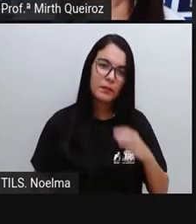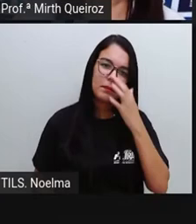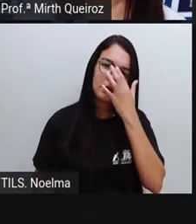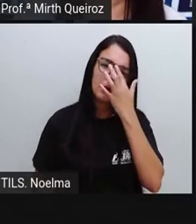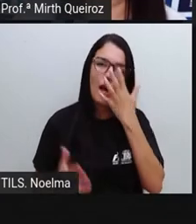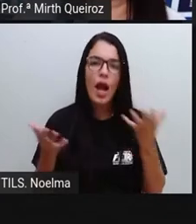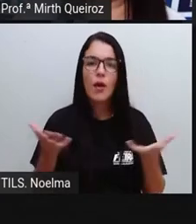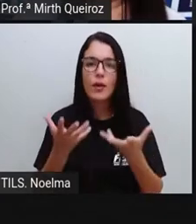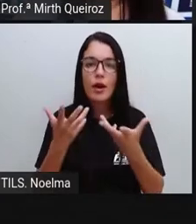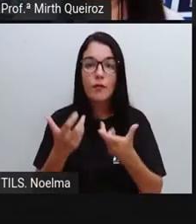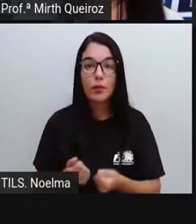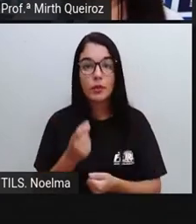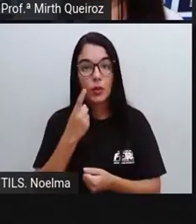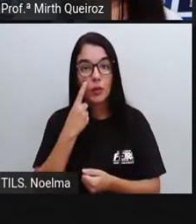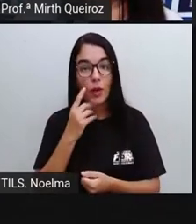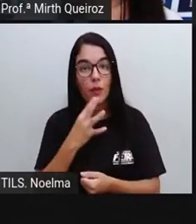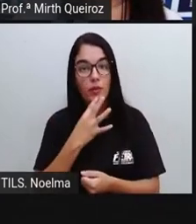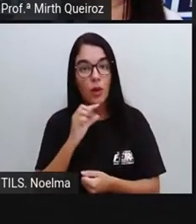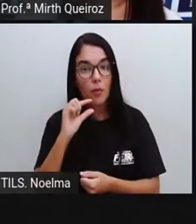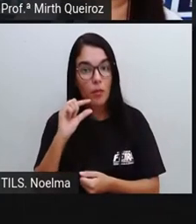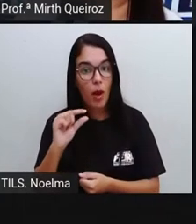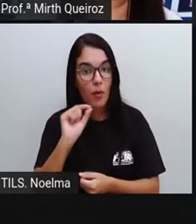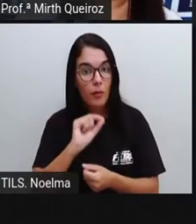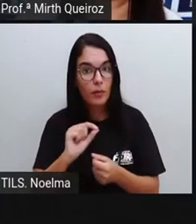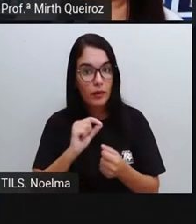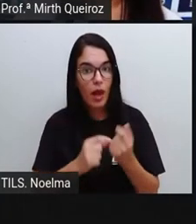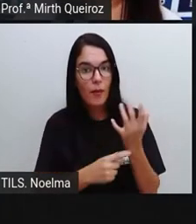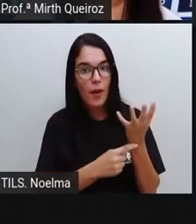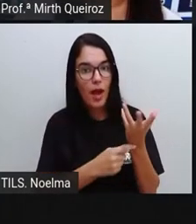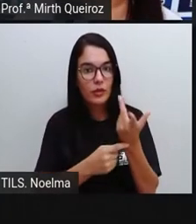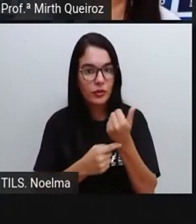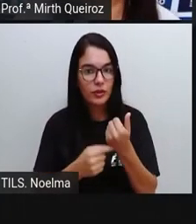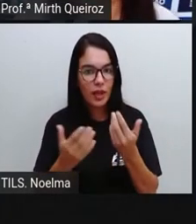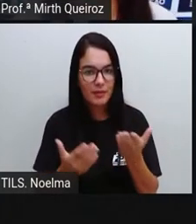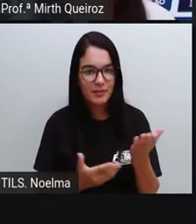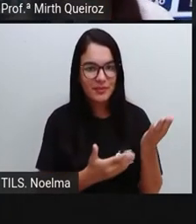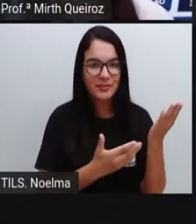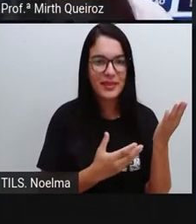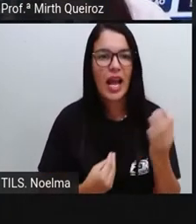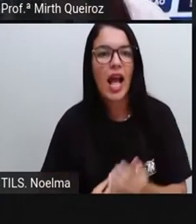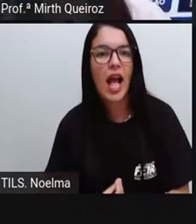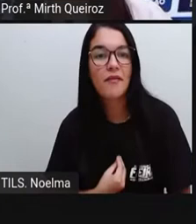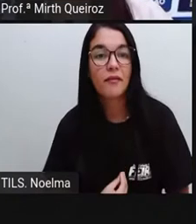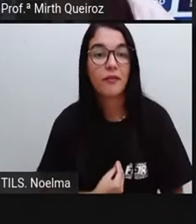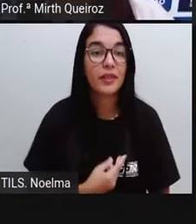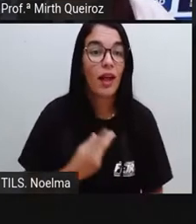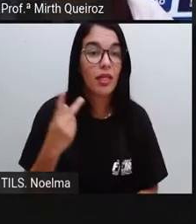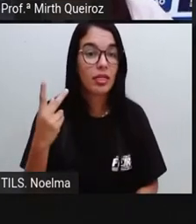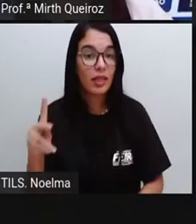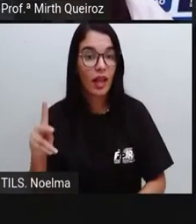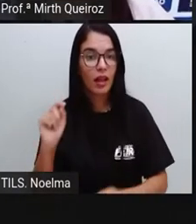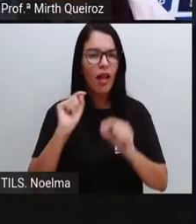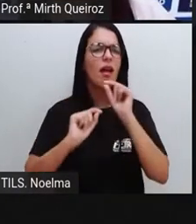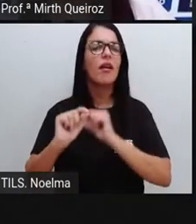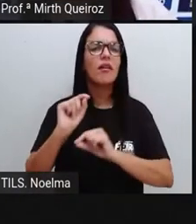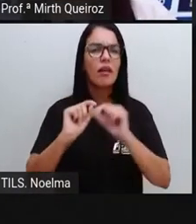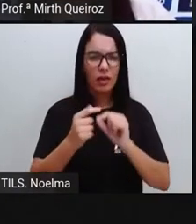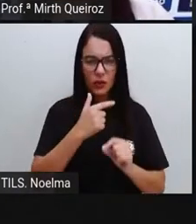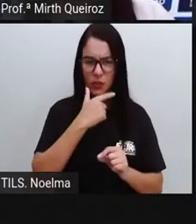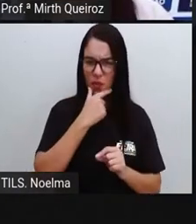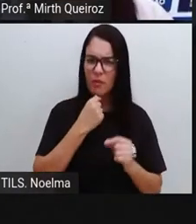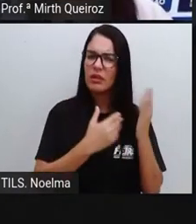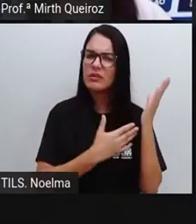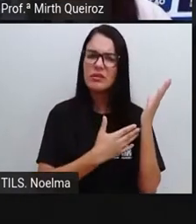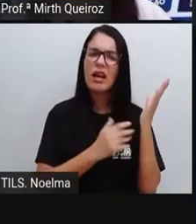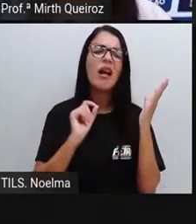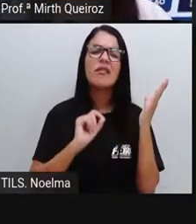Vamos conhecer um pouco mais sobre esse artista? Vamos falar sobre a vida de Romero Brito. Quem foi Romero Brito?